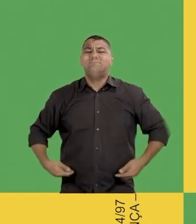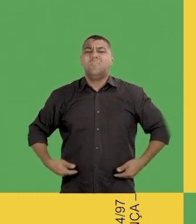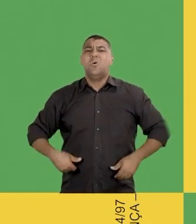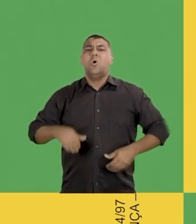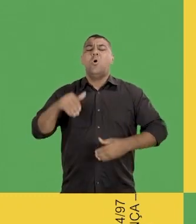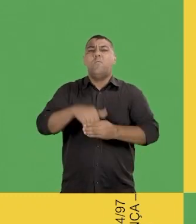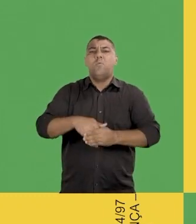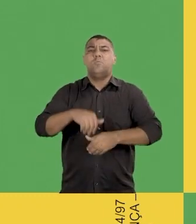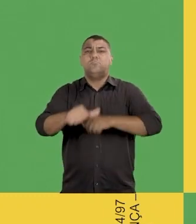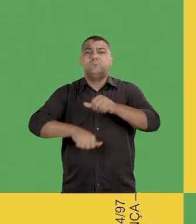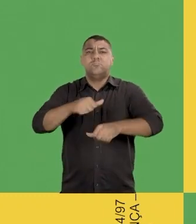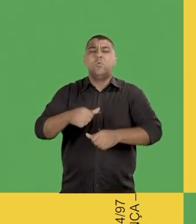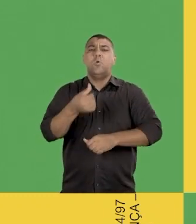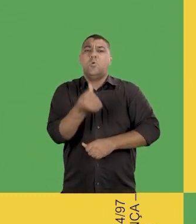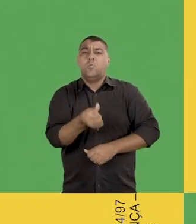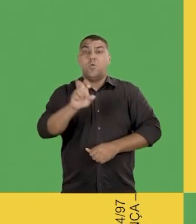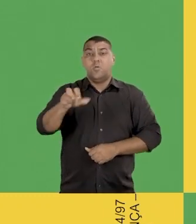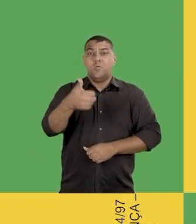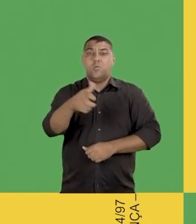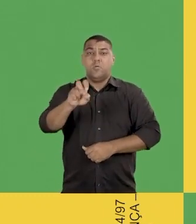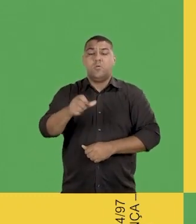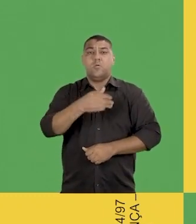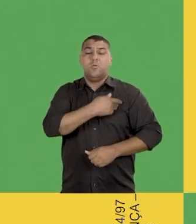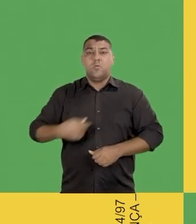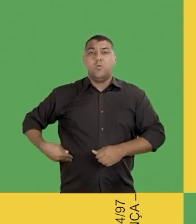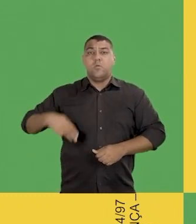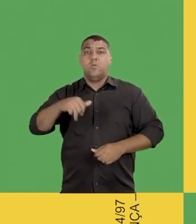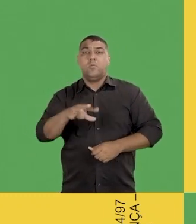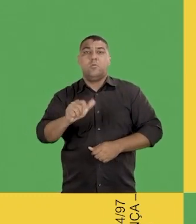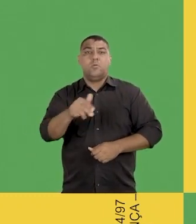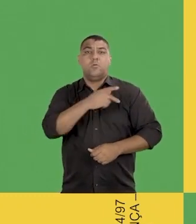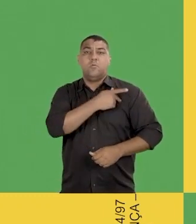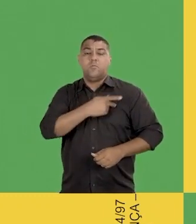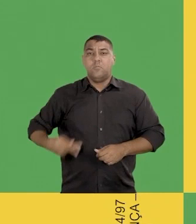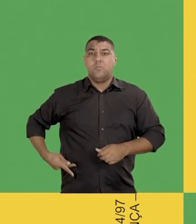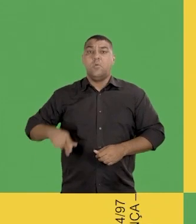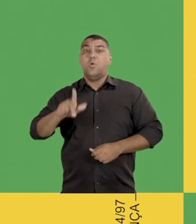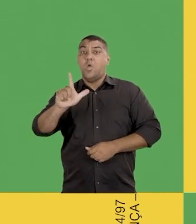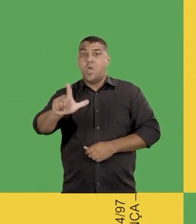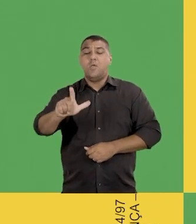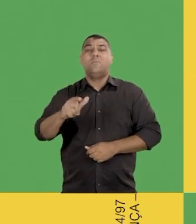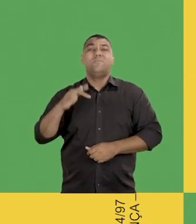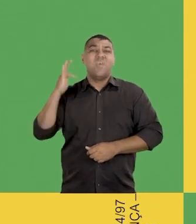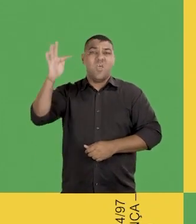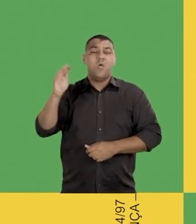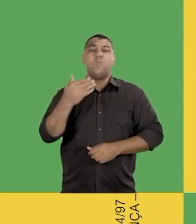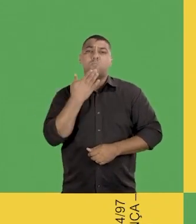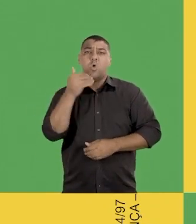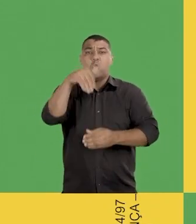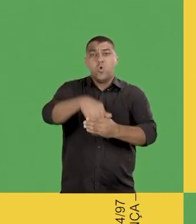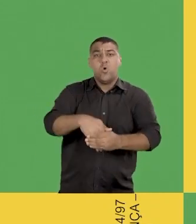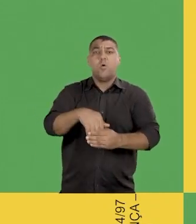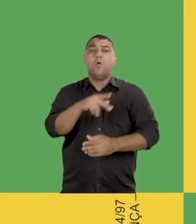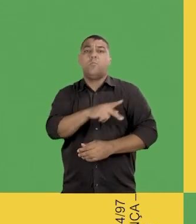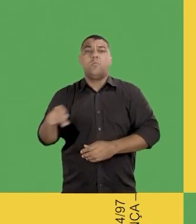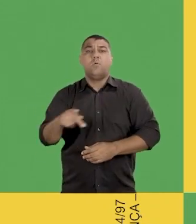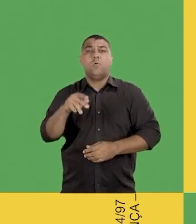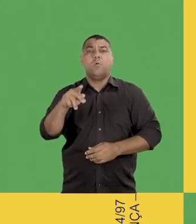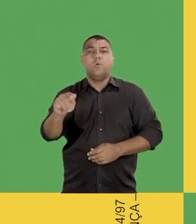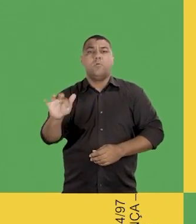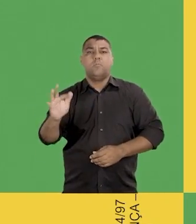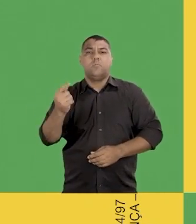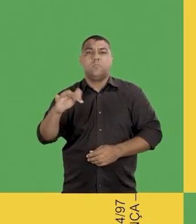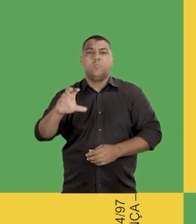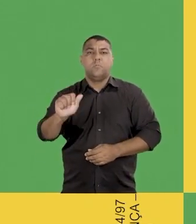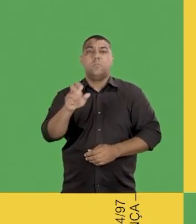Vote para mudar, professora Patrícia 6565, Márcia Governadora, meu presidente Lula. Para a federal, peço